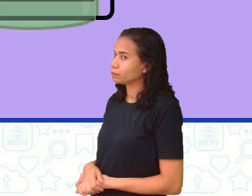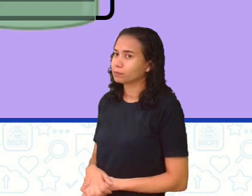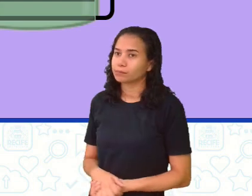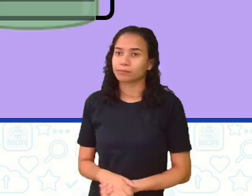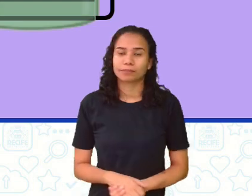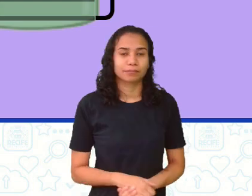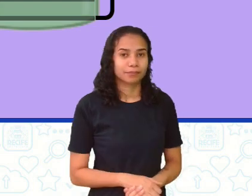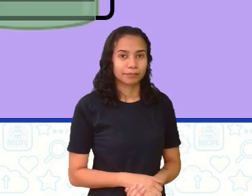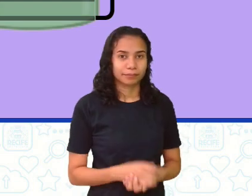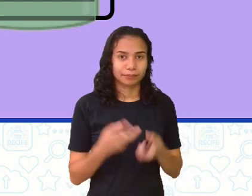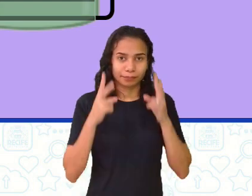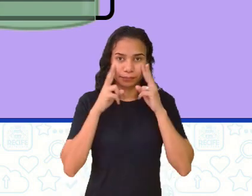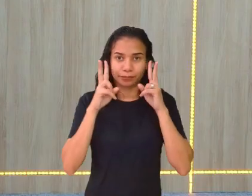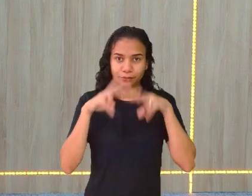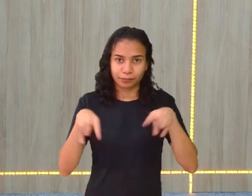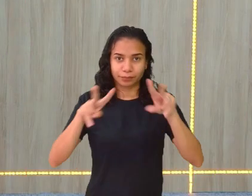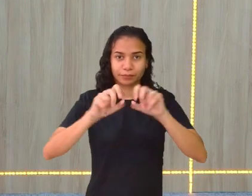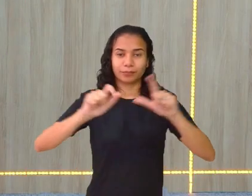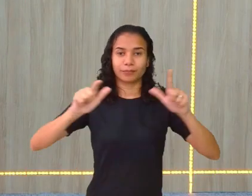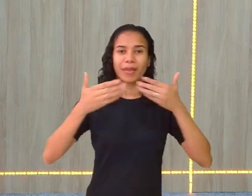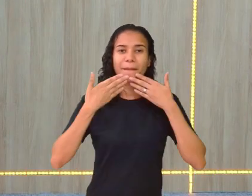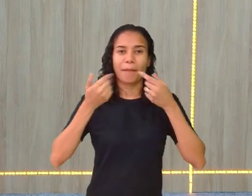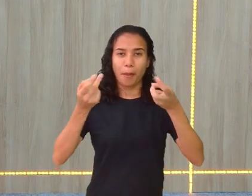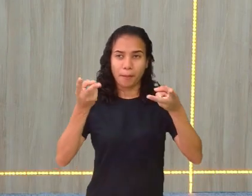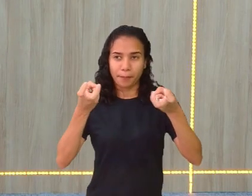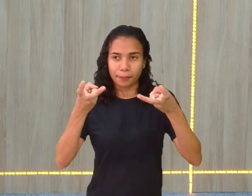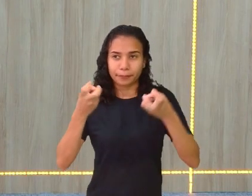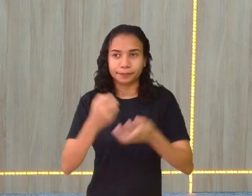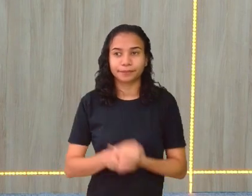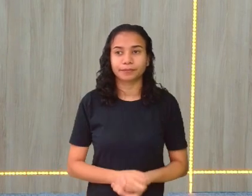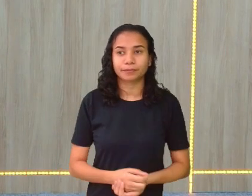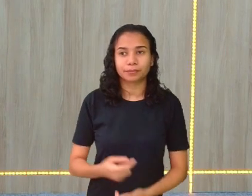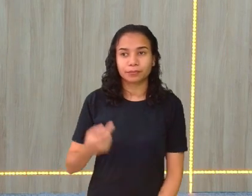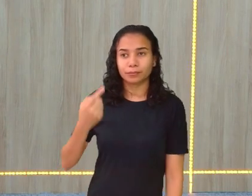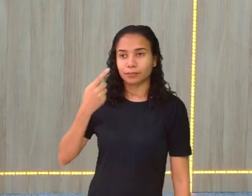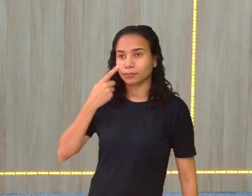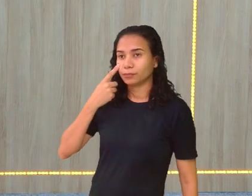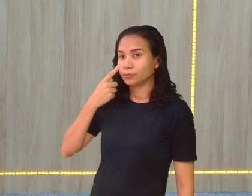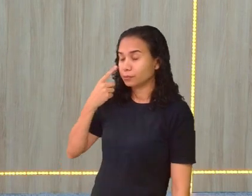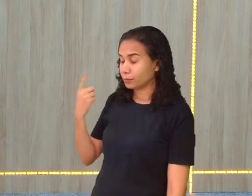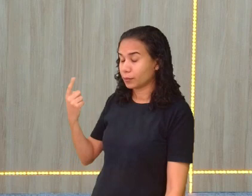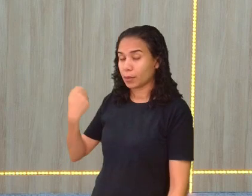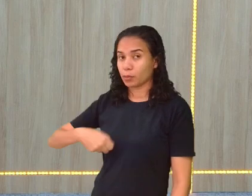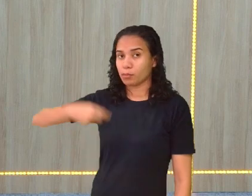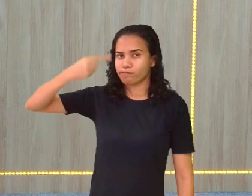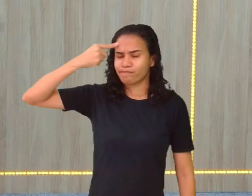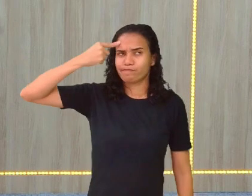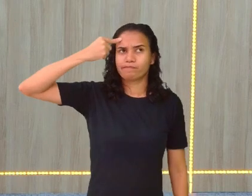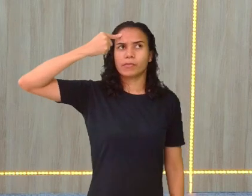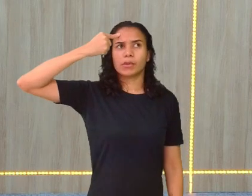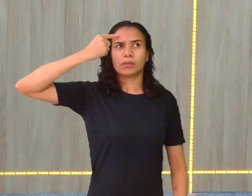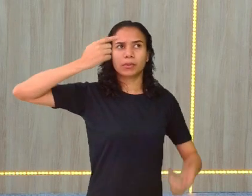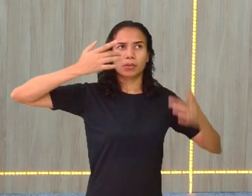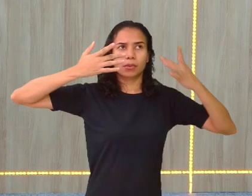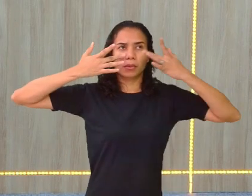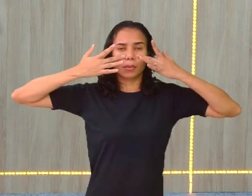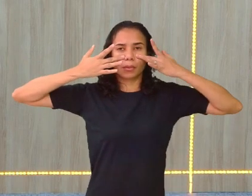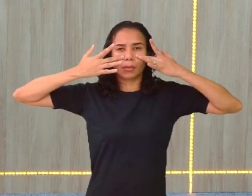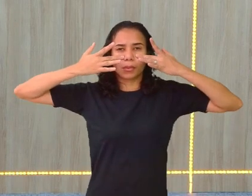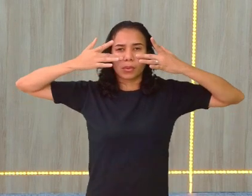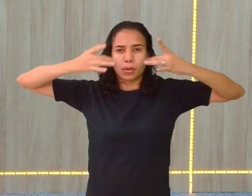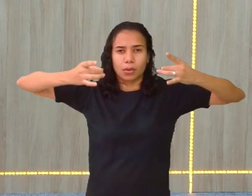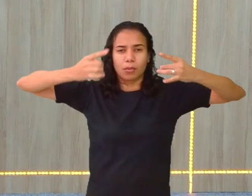Traz para mim, para eles perceberem. Aqui, você tem que parar, prestar atenção,